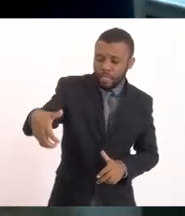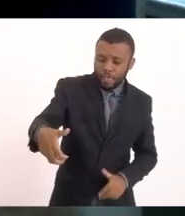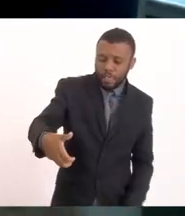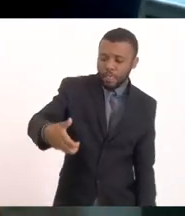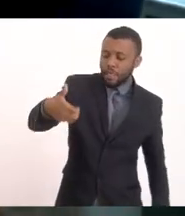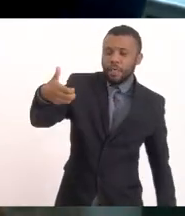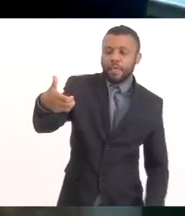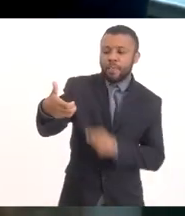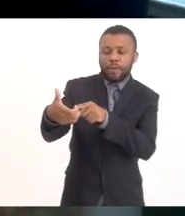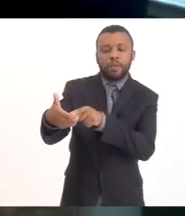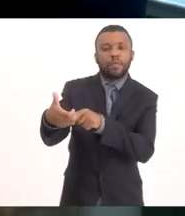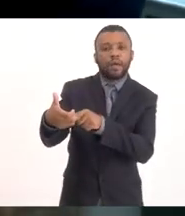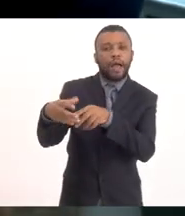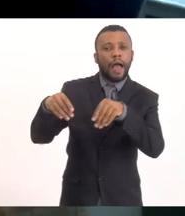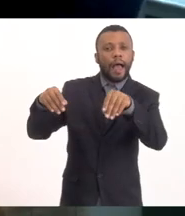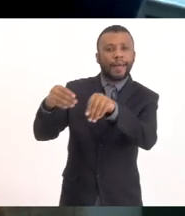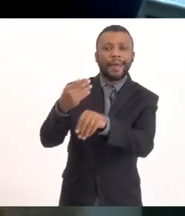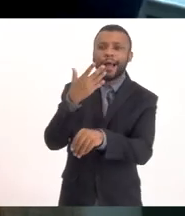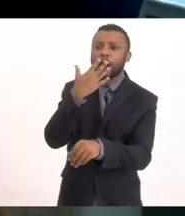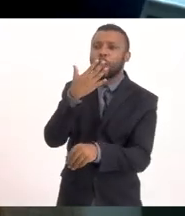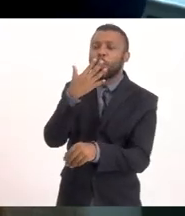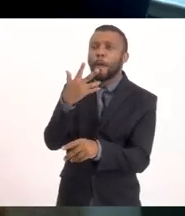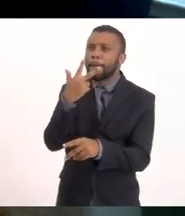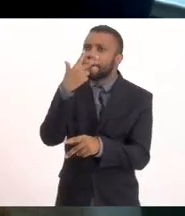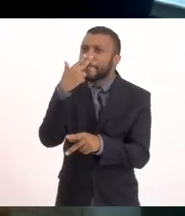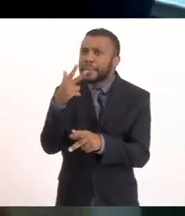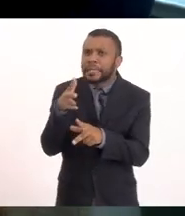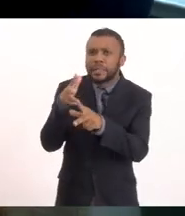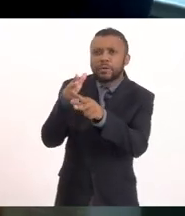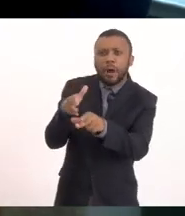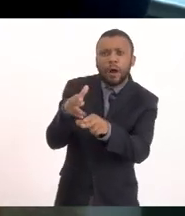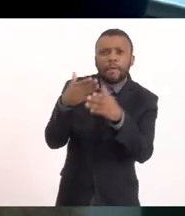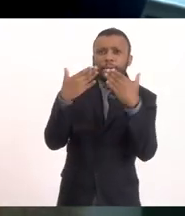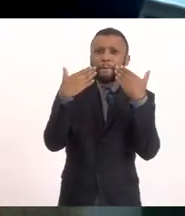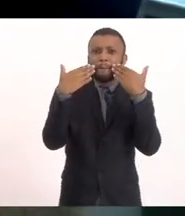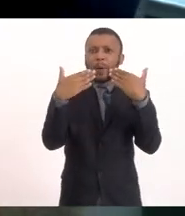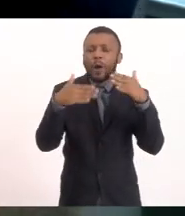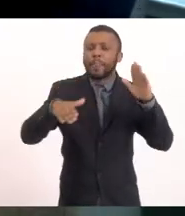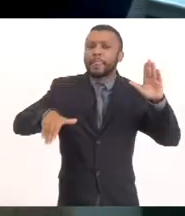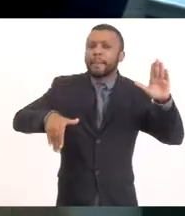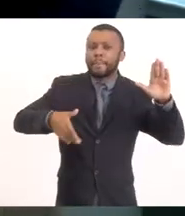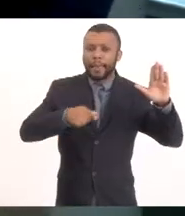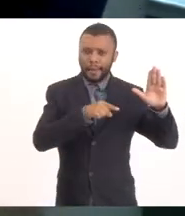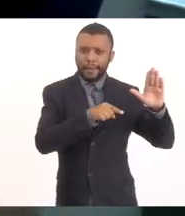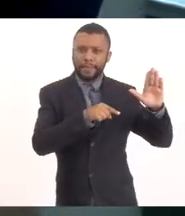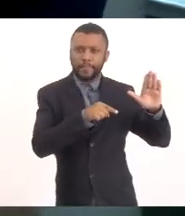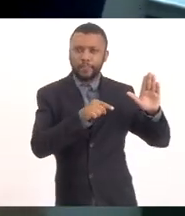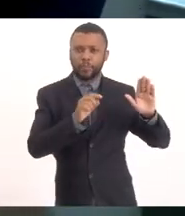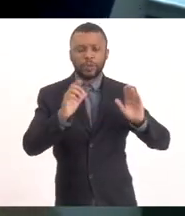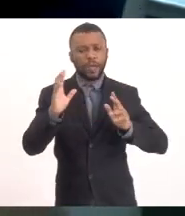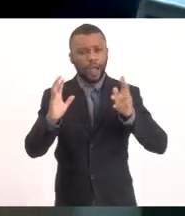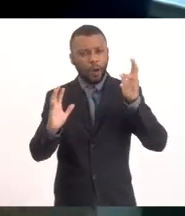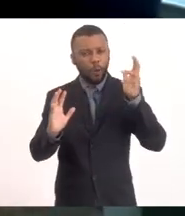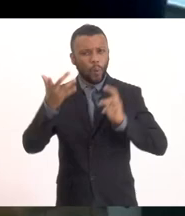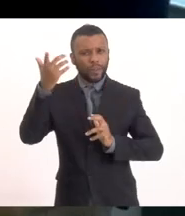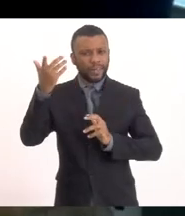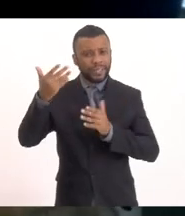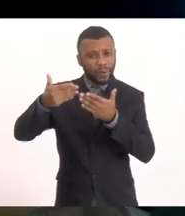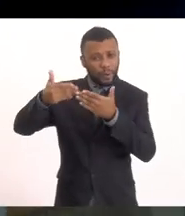coloração Similar A que foi Disposta Na praia lá O que ocorreu A época lá